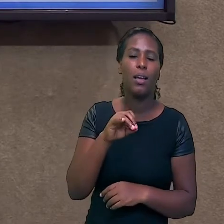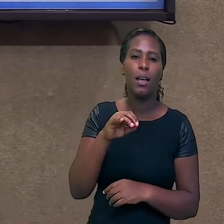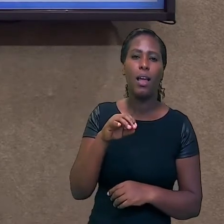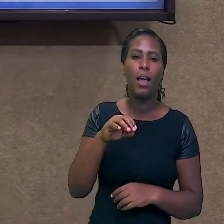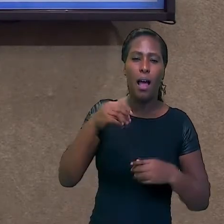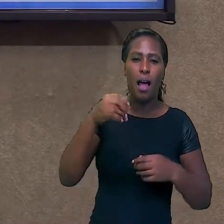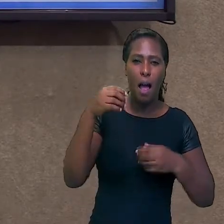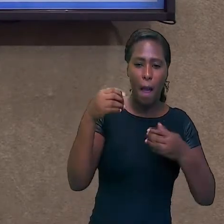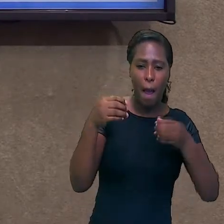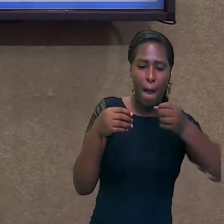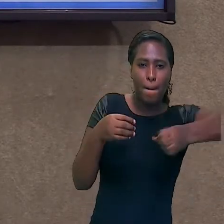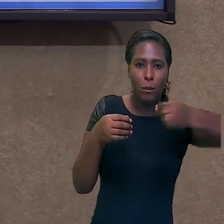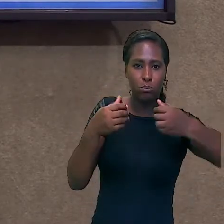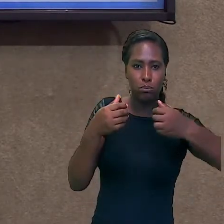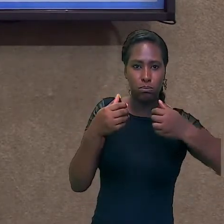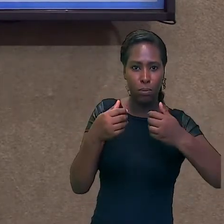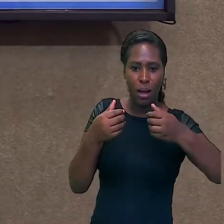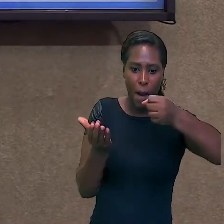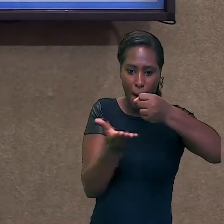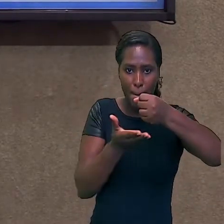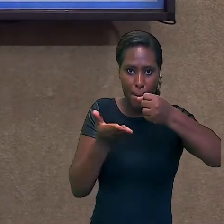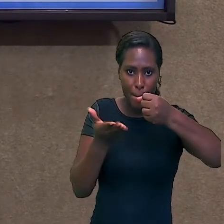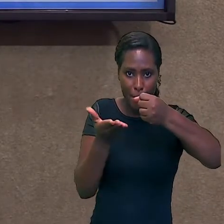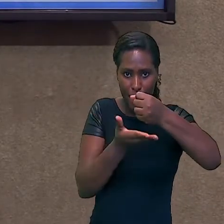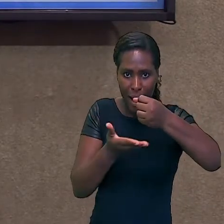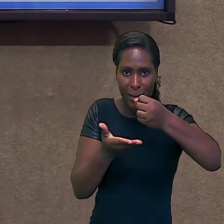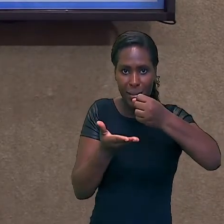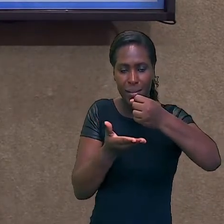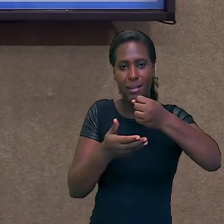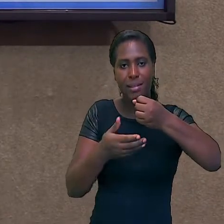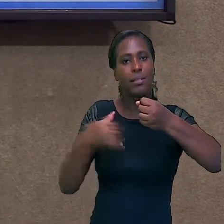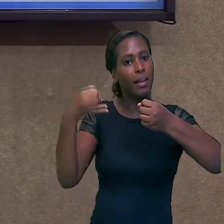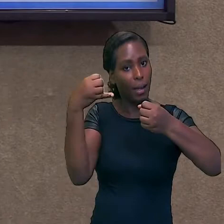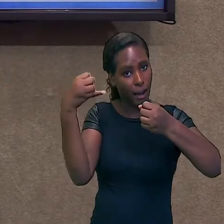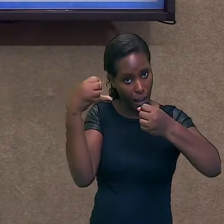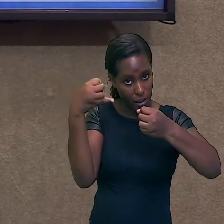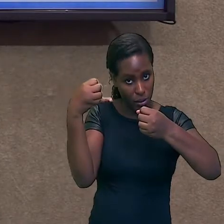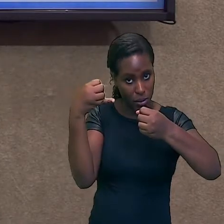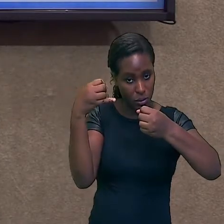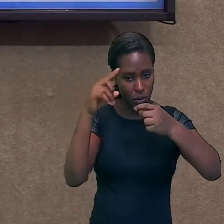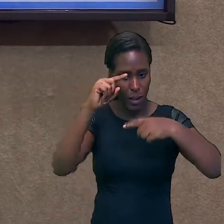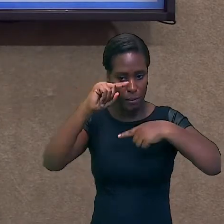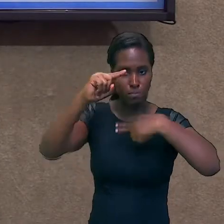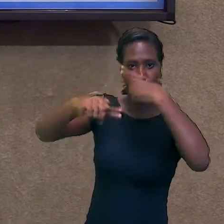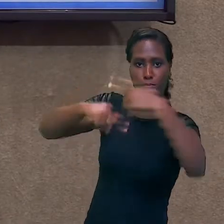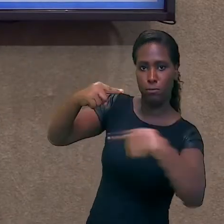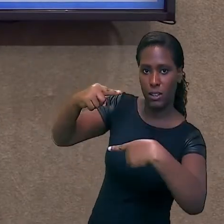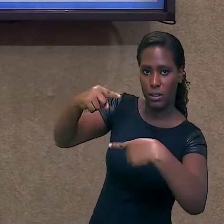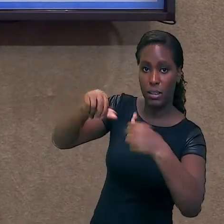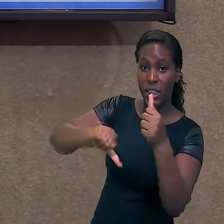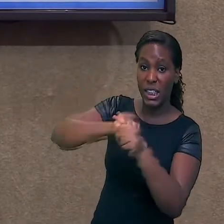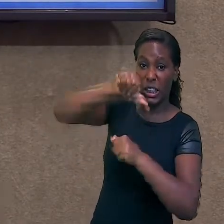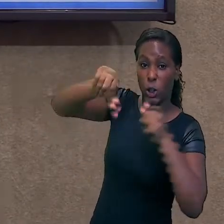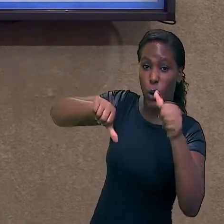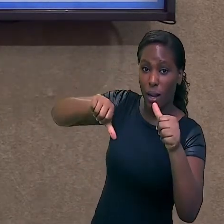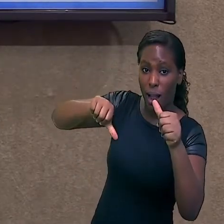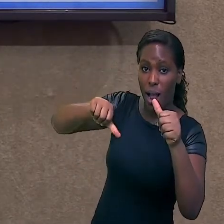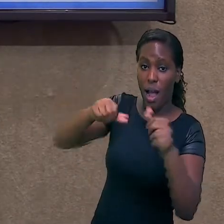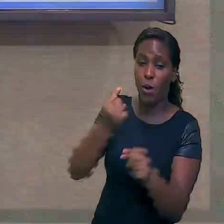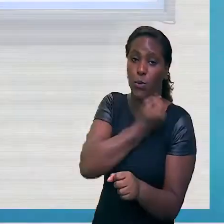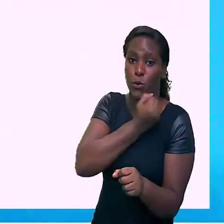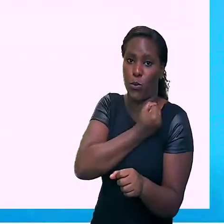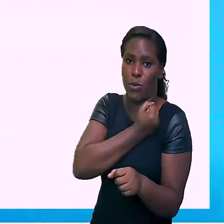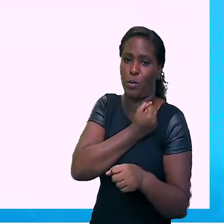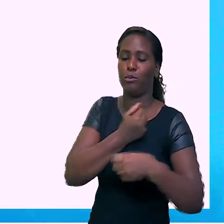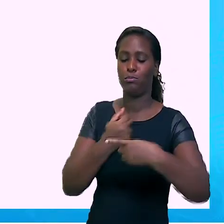negativa. Eu vou inverter o número. Continuando. Eu tenho